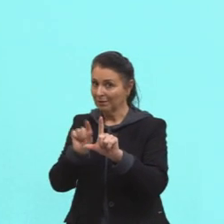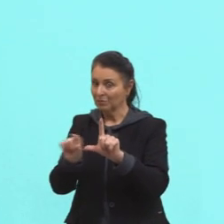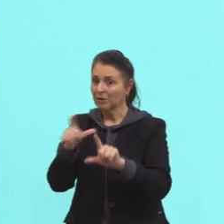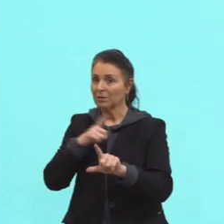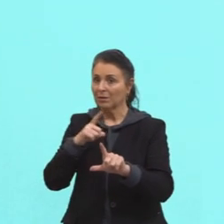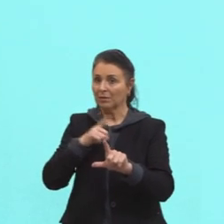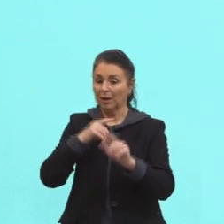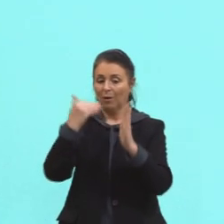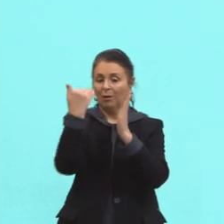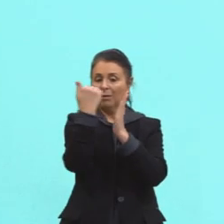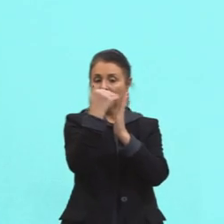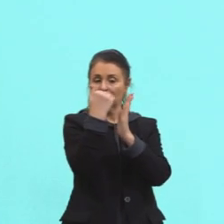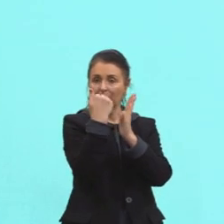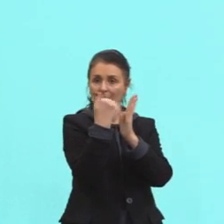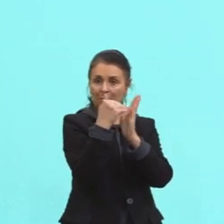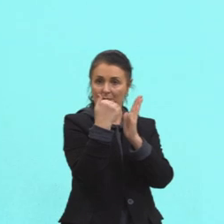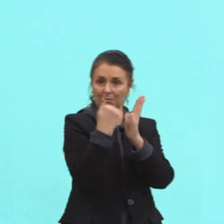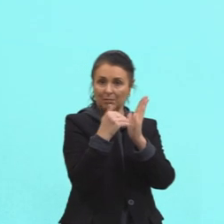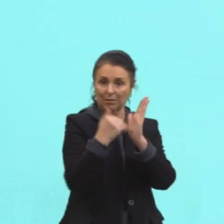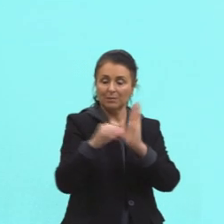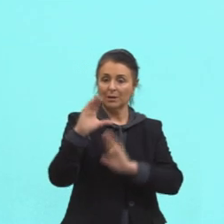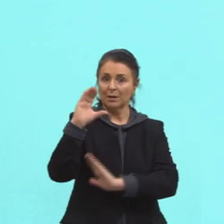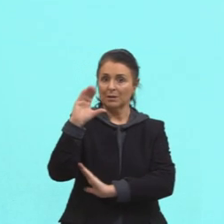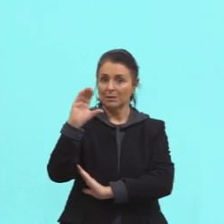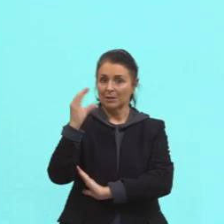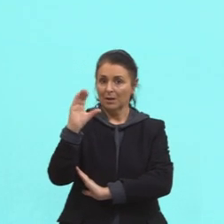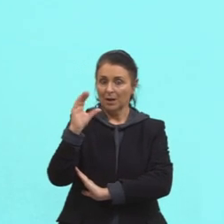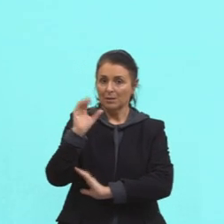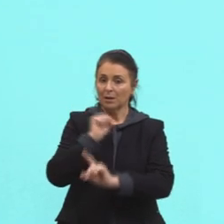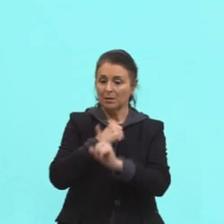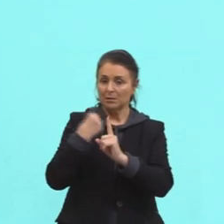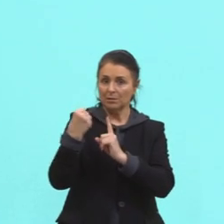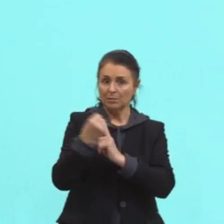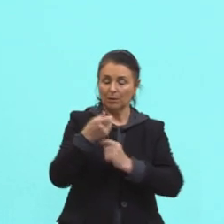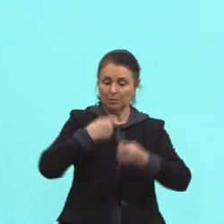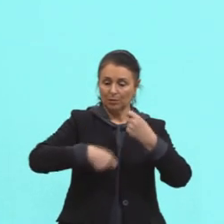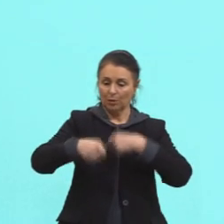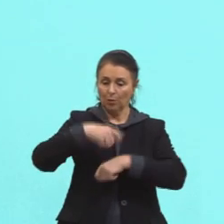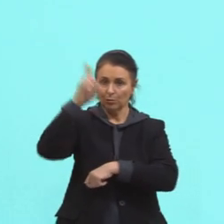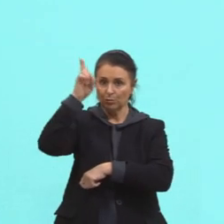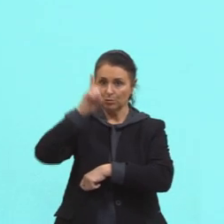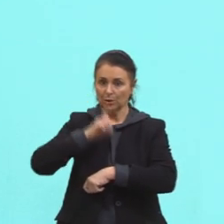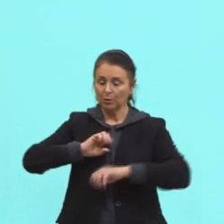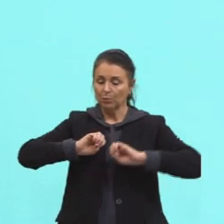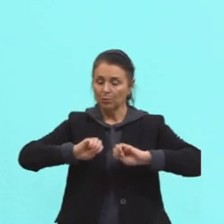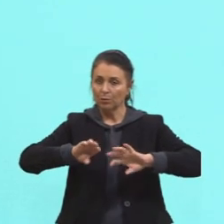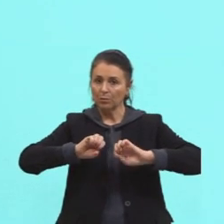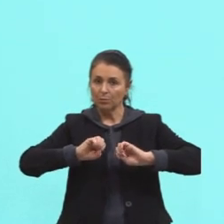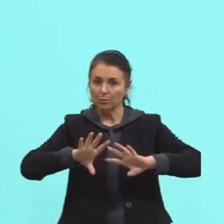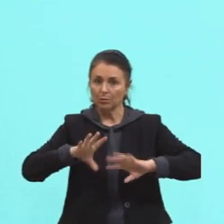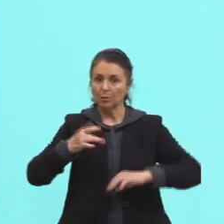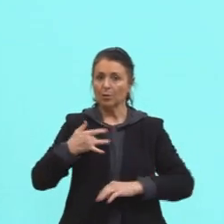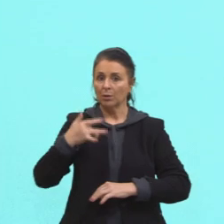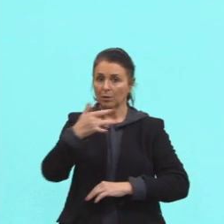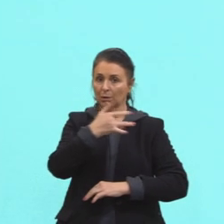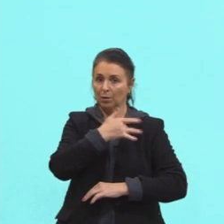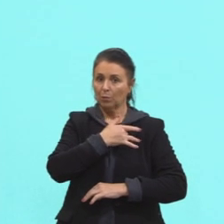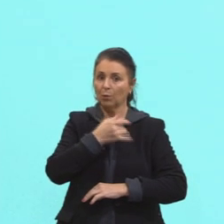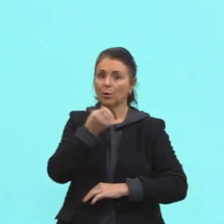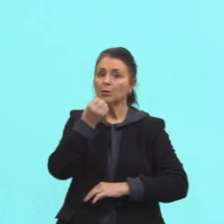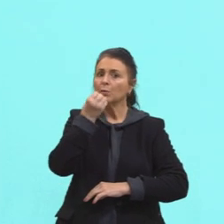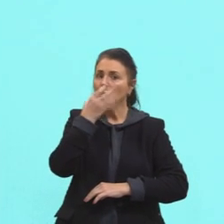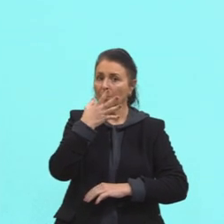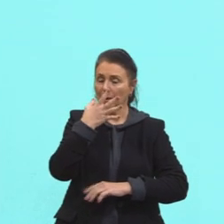em ordem, né? Ciências sociais, negócios e direito, educação, saúde e bem-estar